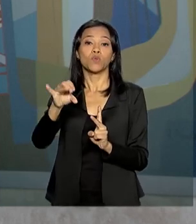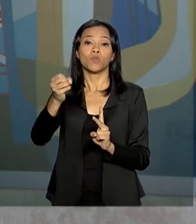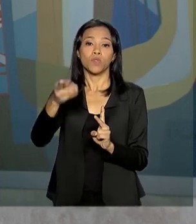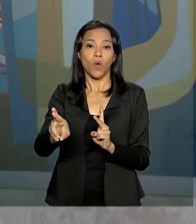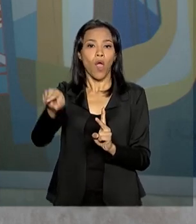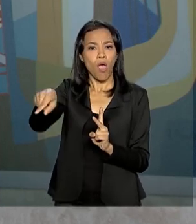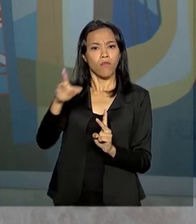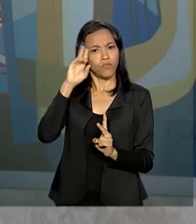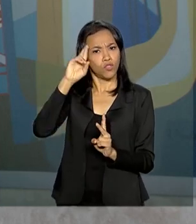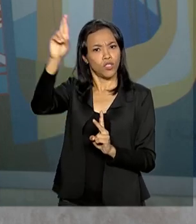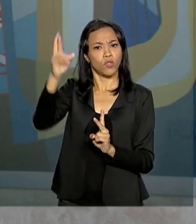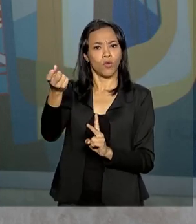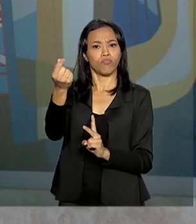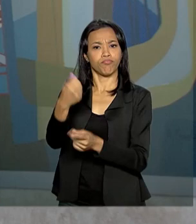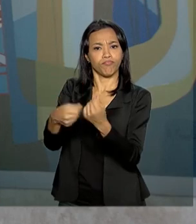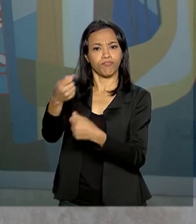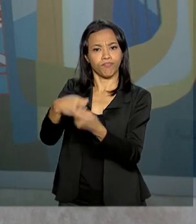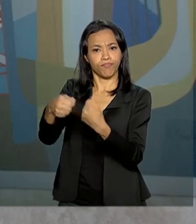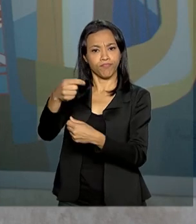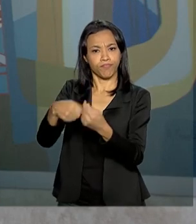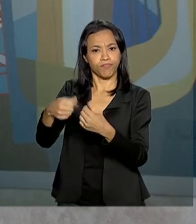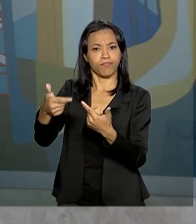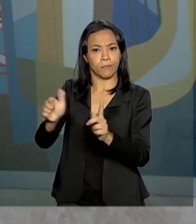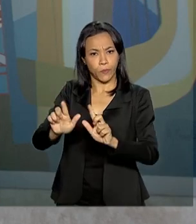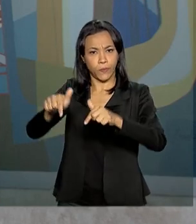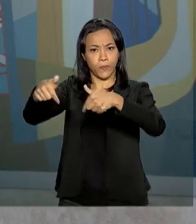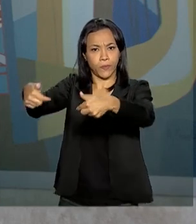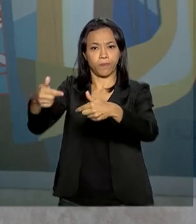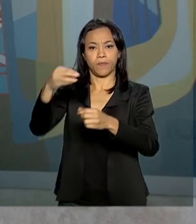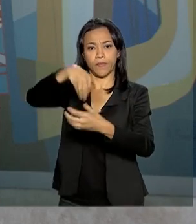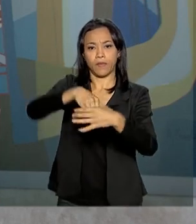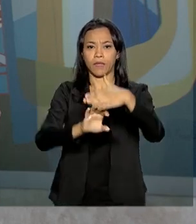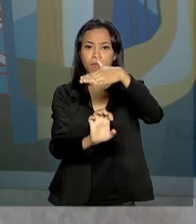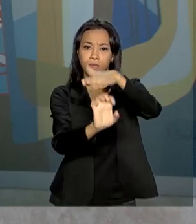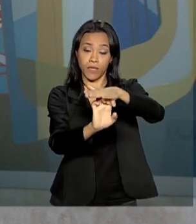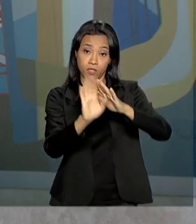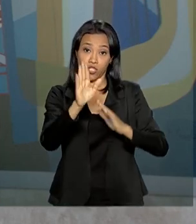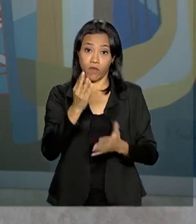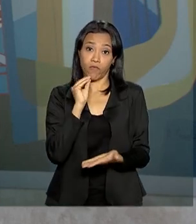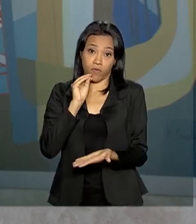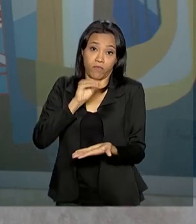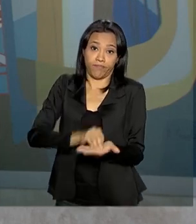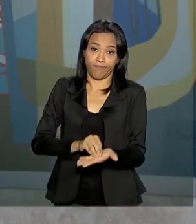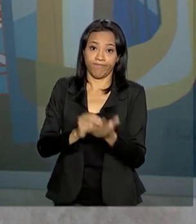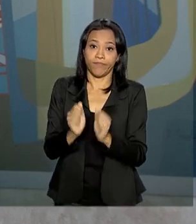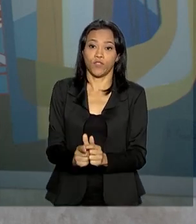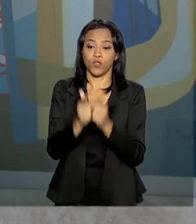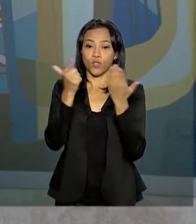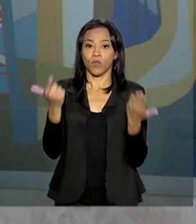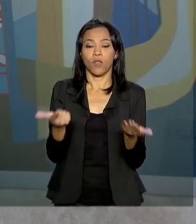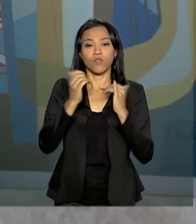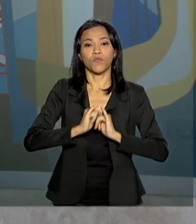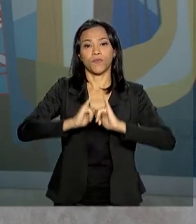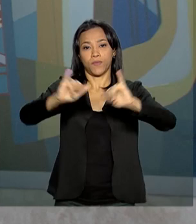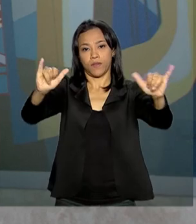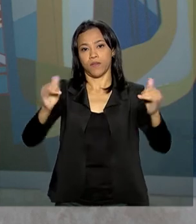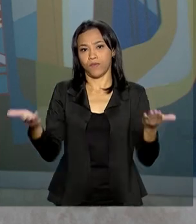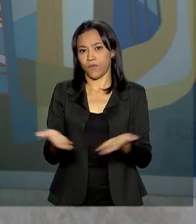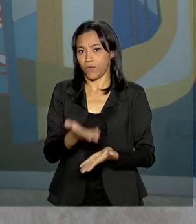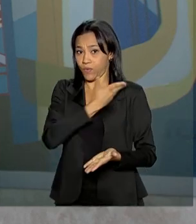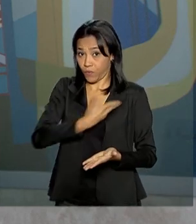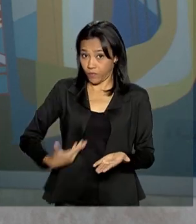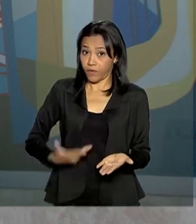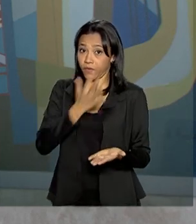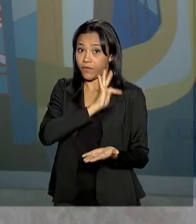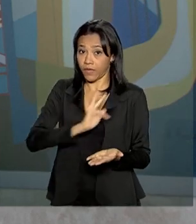como diretor financeiro executivo da empresa. A nomeação foi publicada na edição de hoje do Diário Oficial da União. Eles